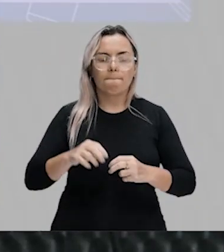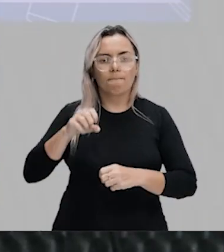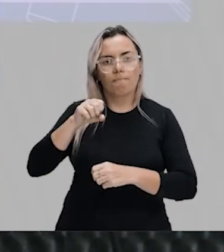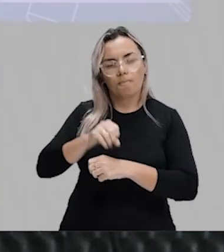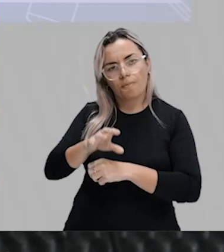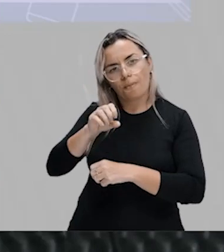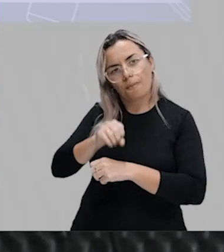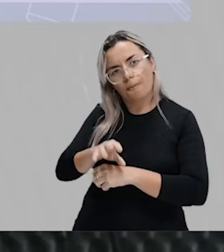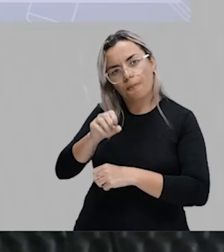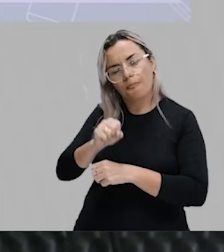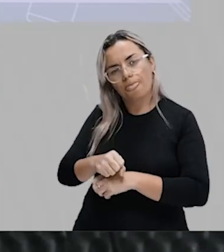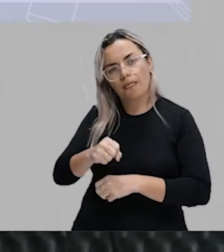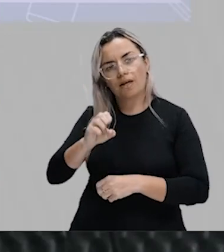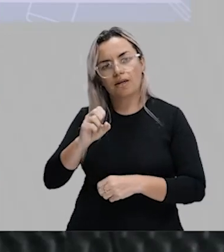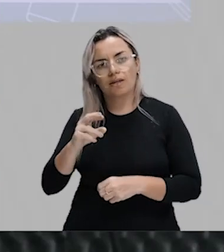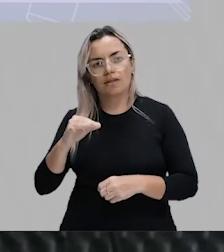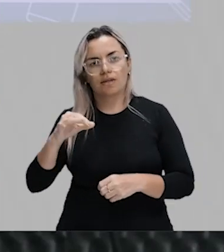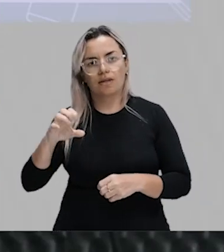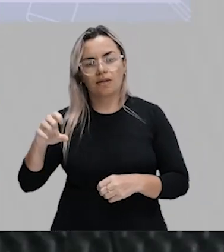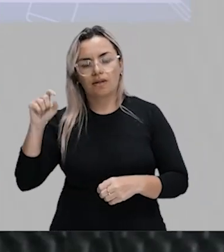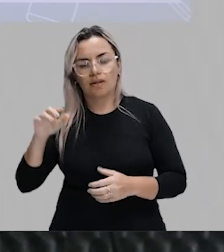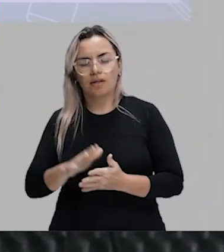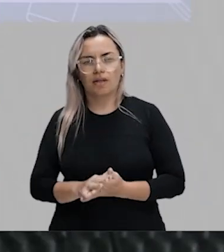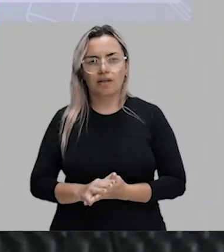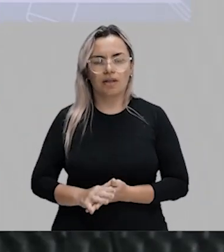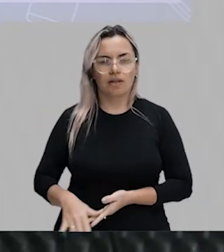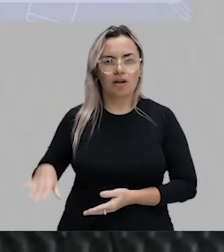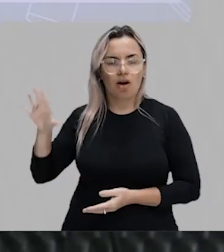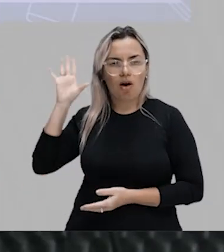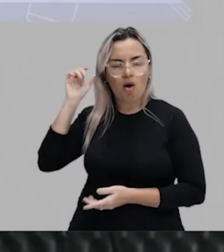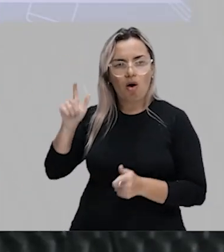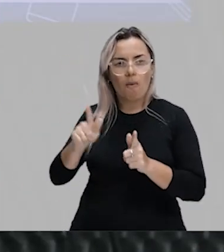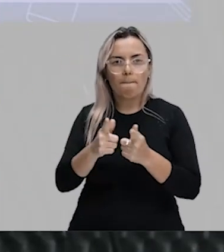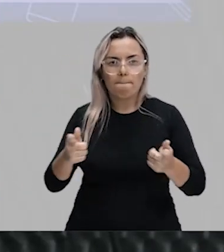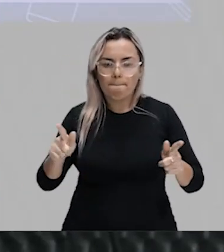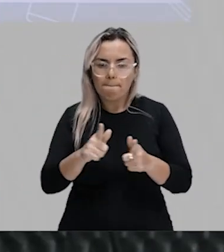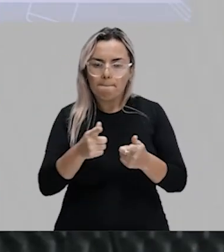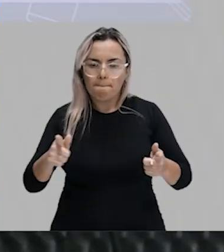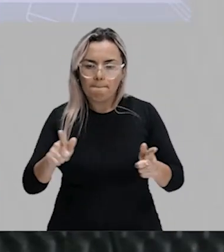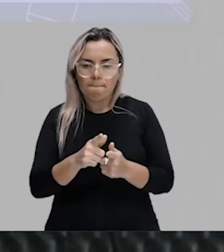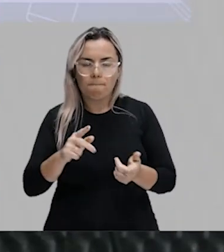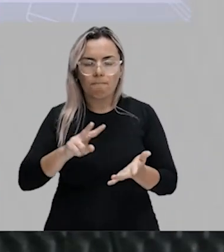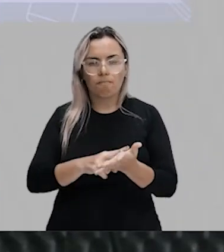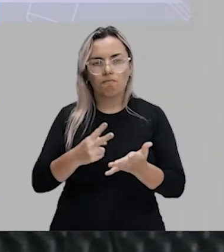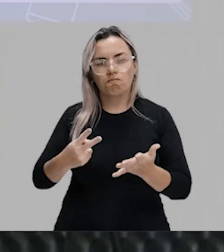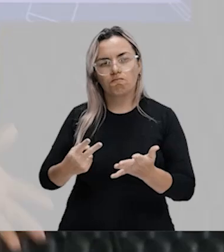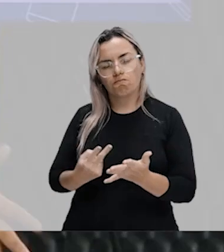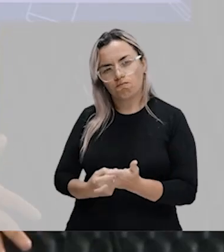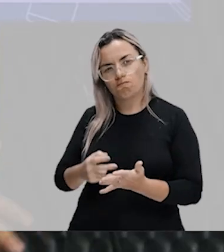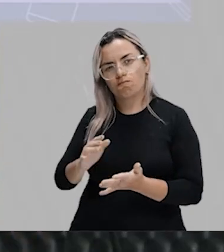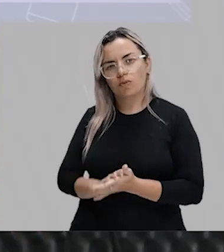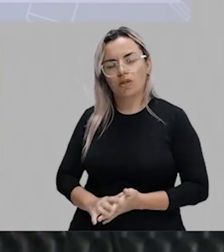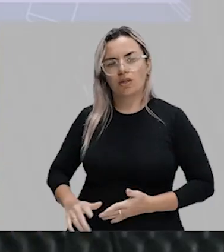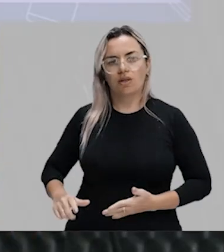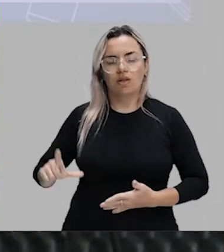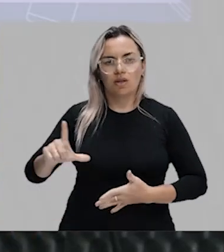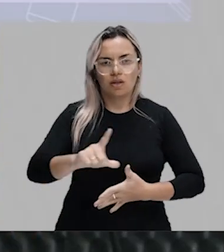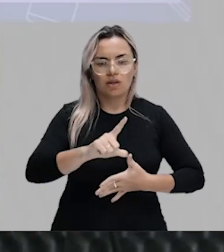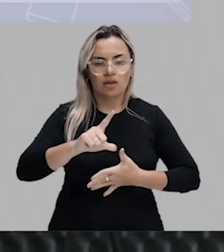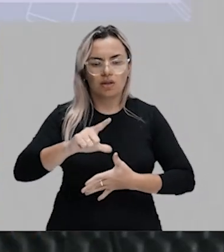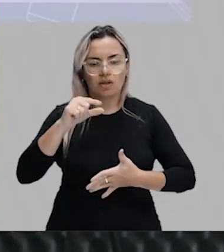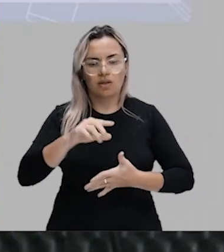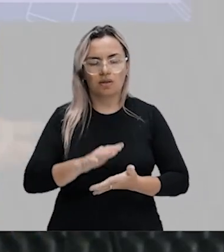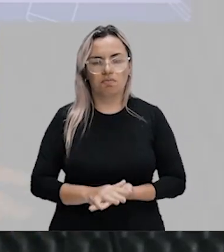ouvirem músicas. A música espanhola é uma música riquíssima. música latino-americana está